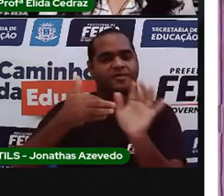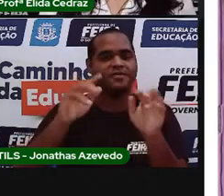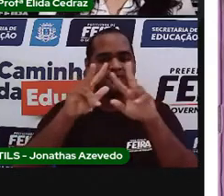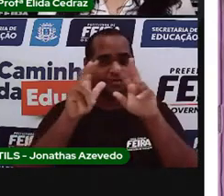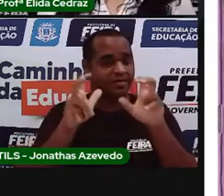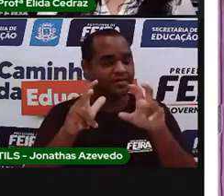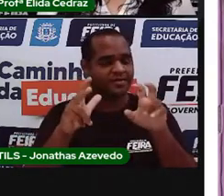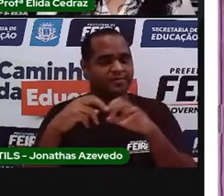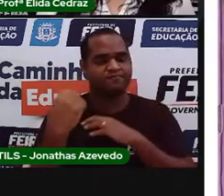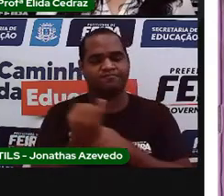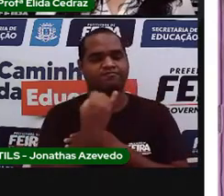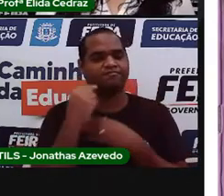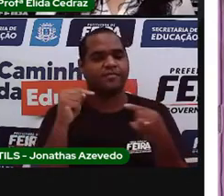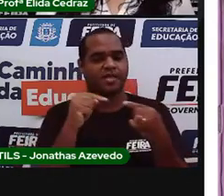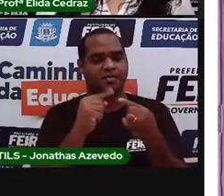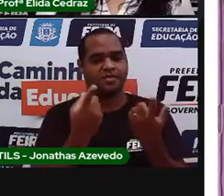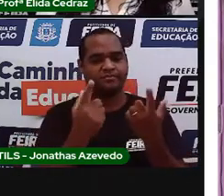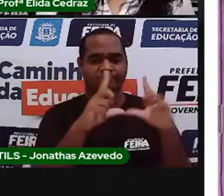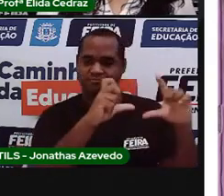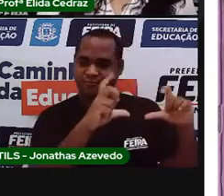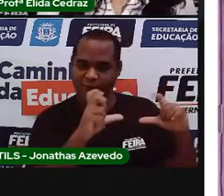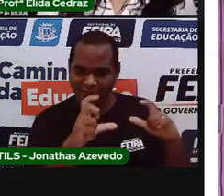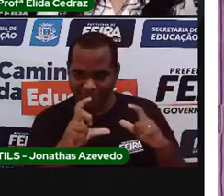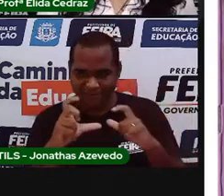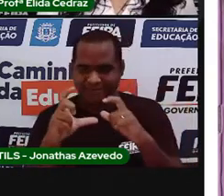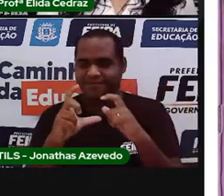texto, tem a ver com as imagens.